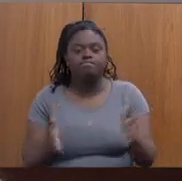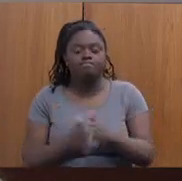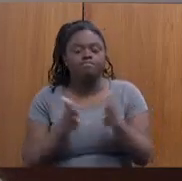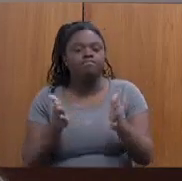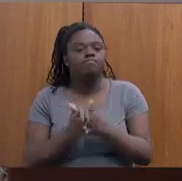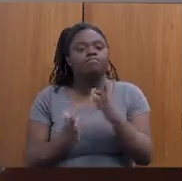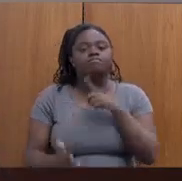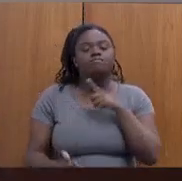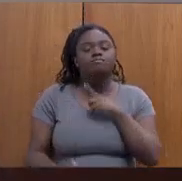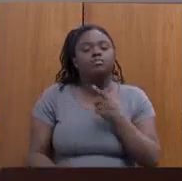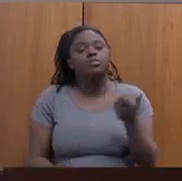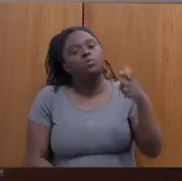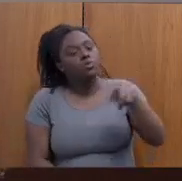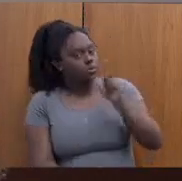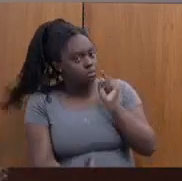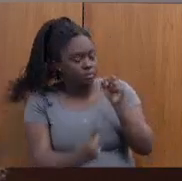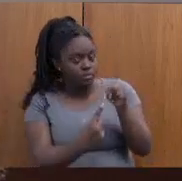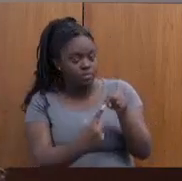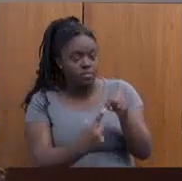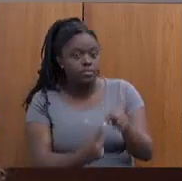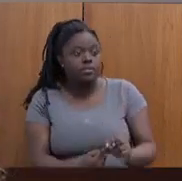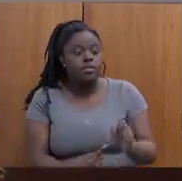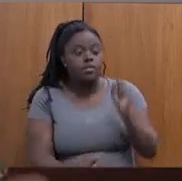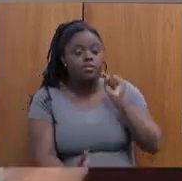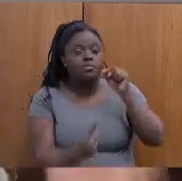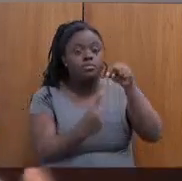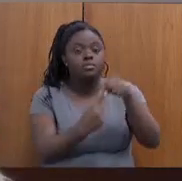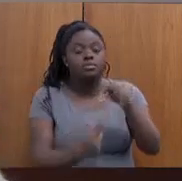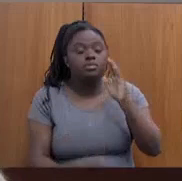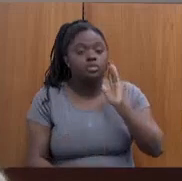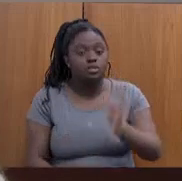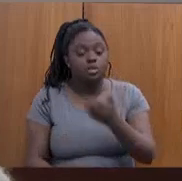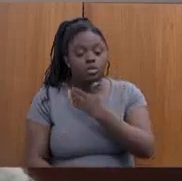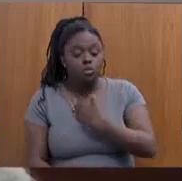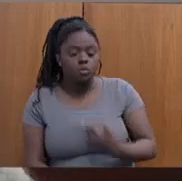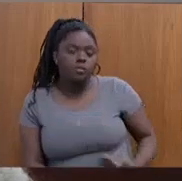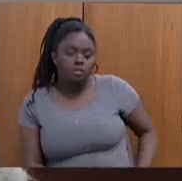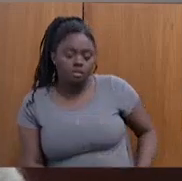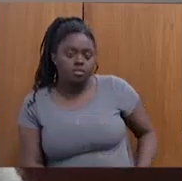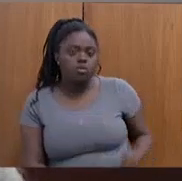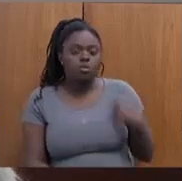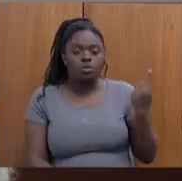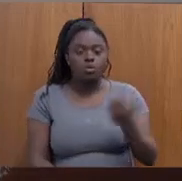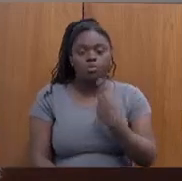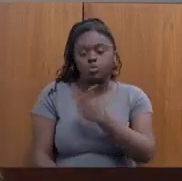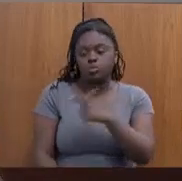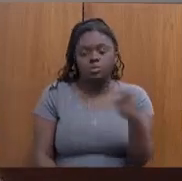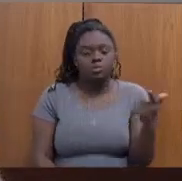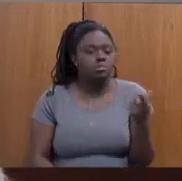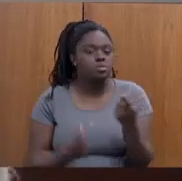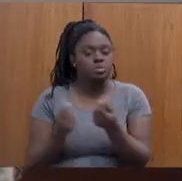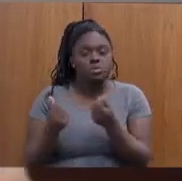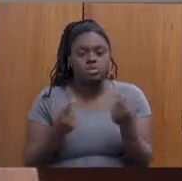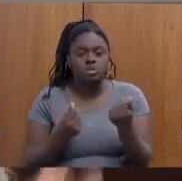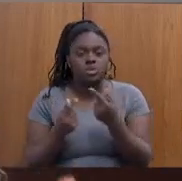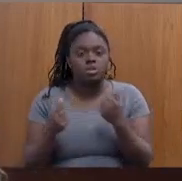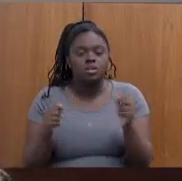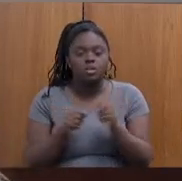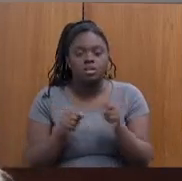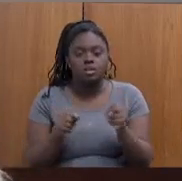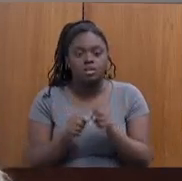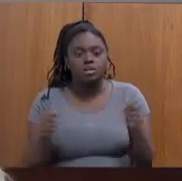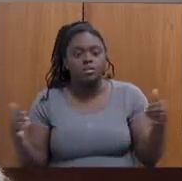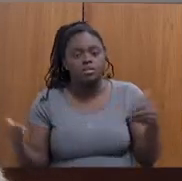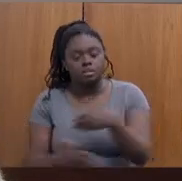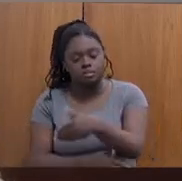um outro viés. O viés, já que o governo federal, nós não temos recursos para fazer uma transferência